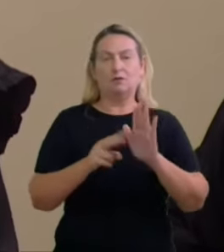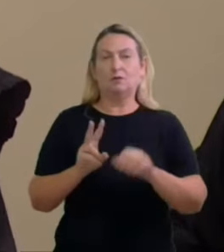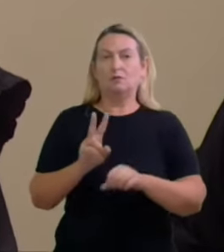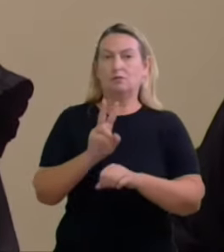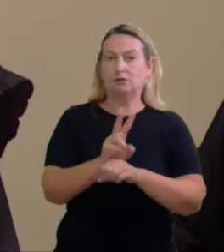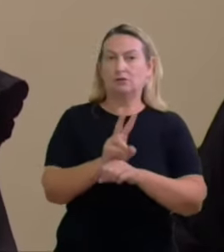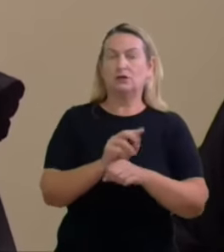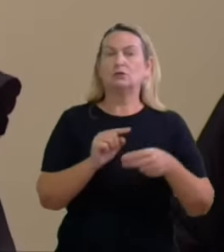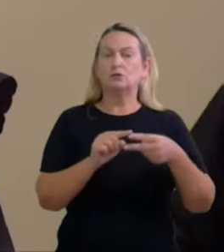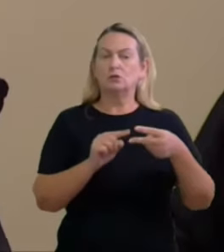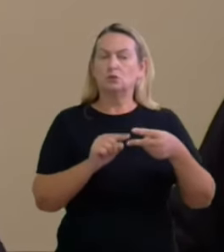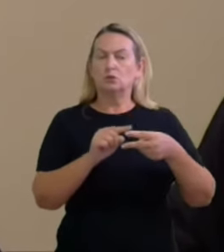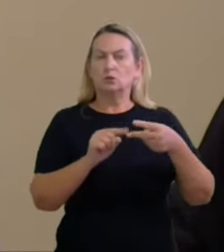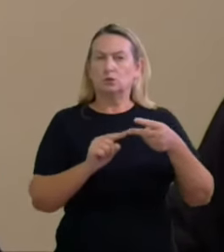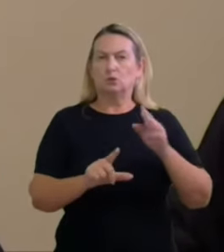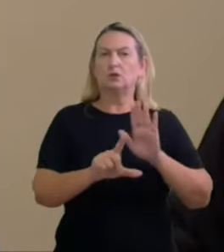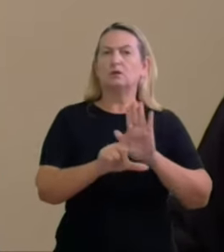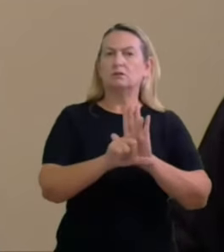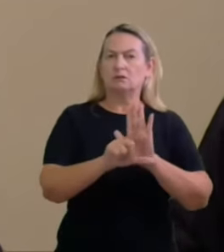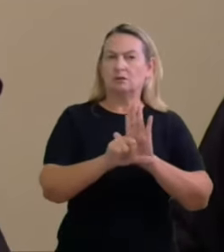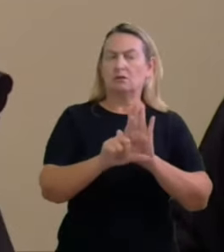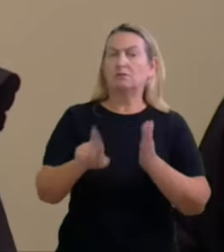jurisprudências para confirmar aqui o que eu estou